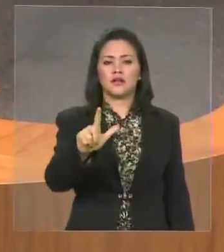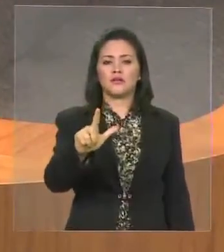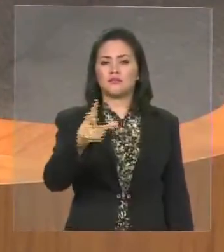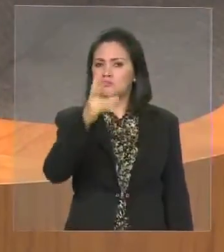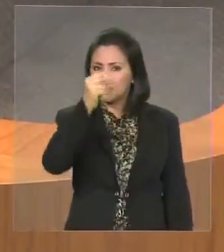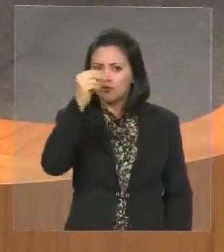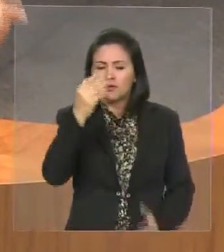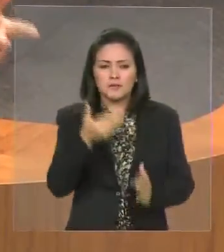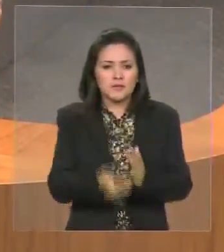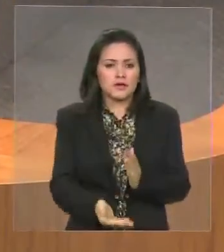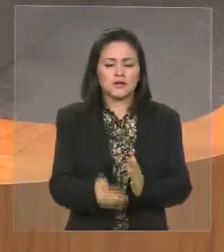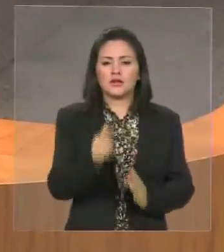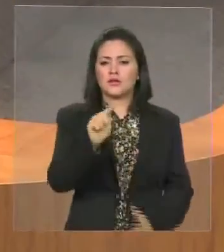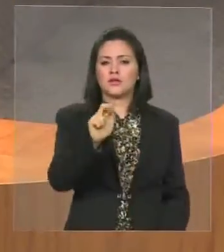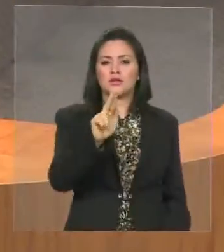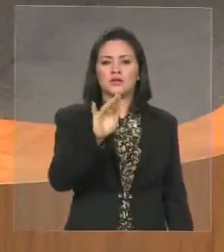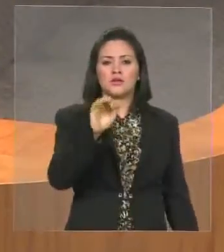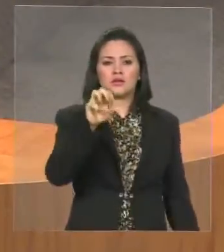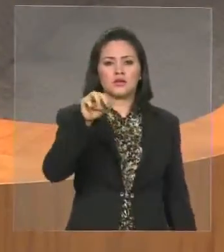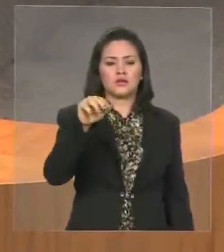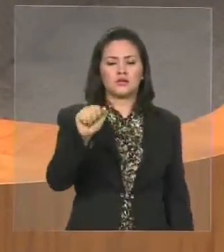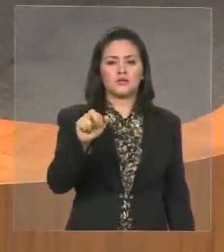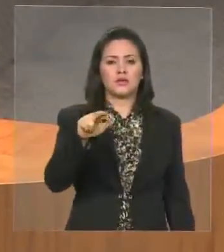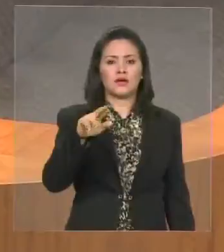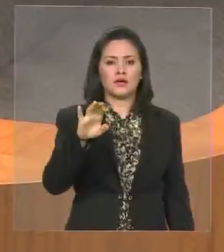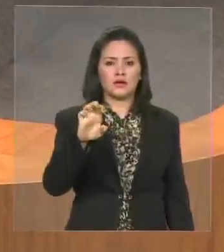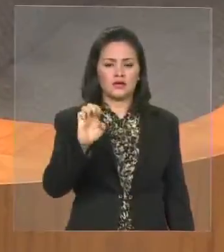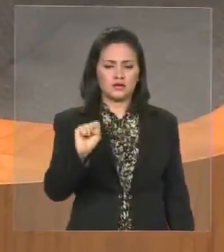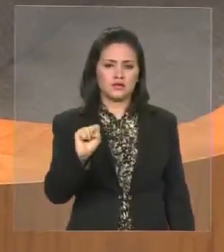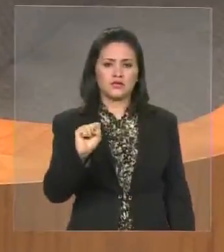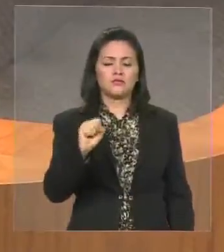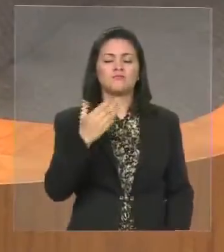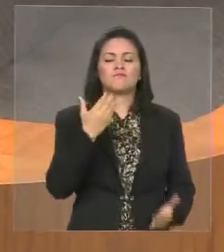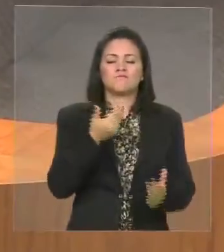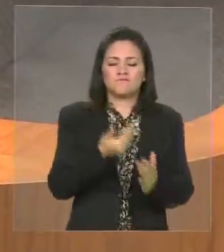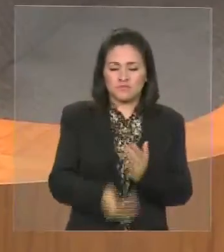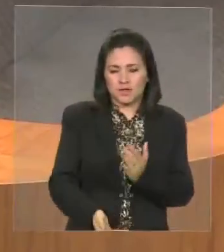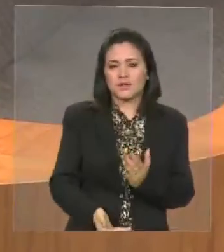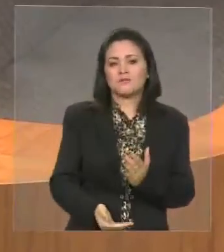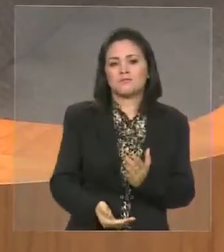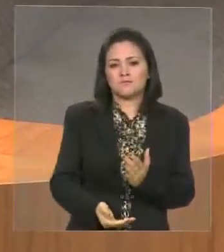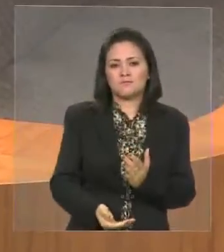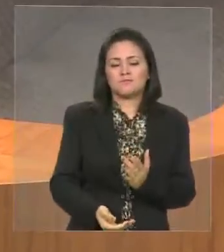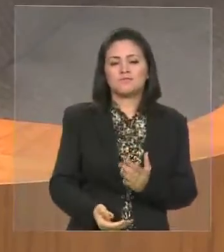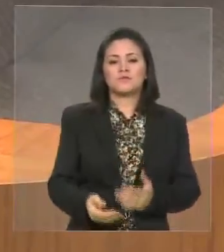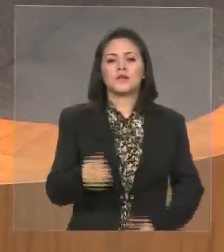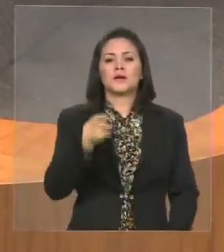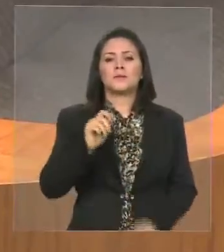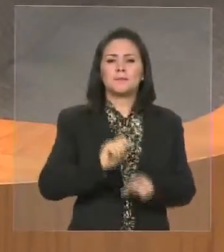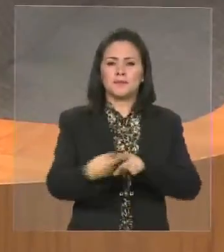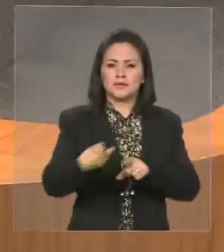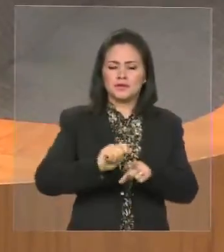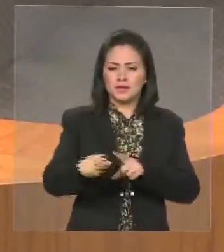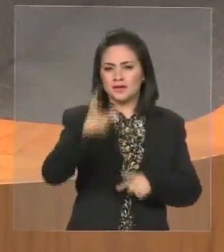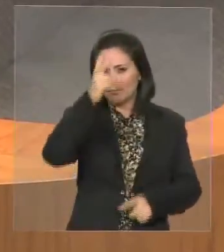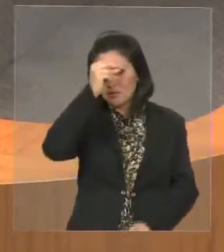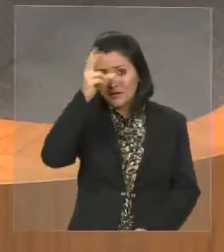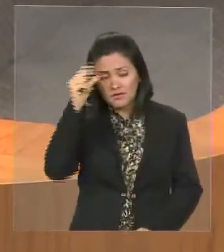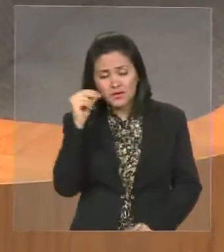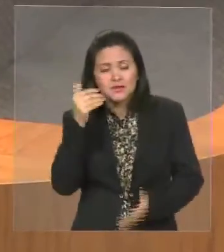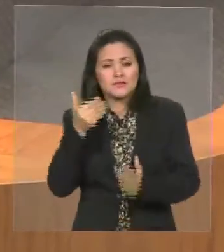Guimarães, a prefeita perdeu a eleição, em Pinheiro, o prefeito perdeu a eleição,